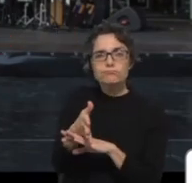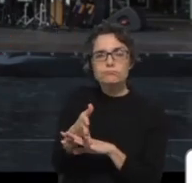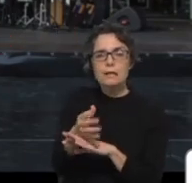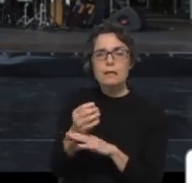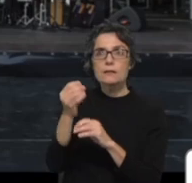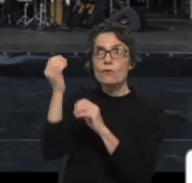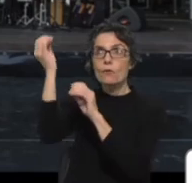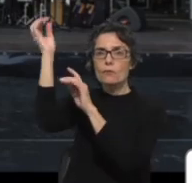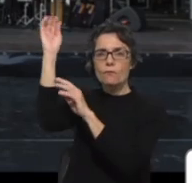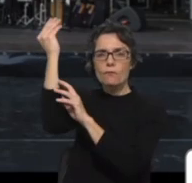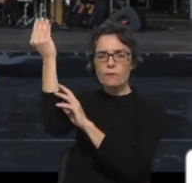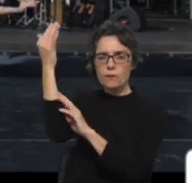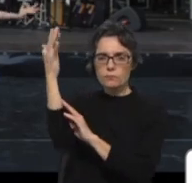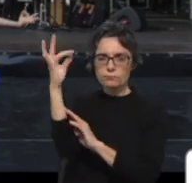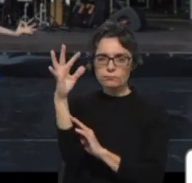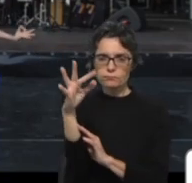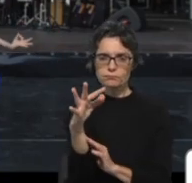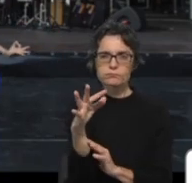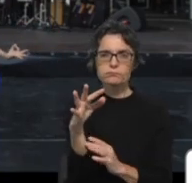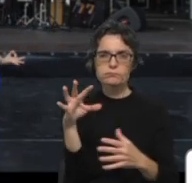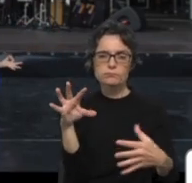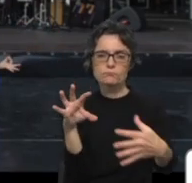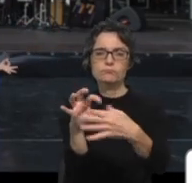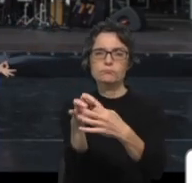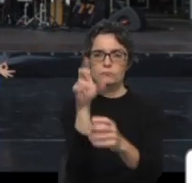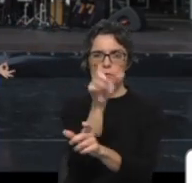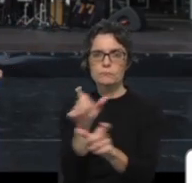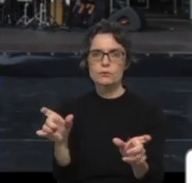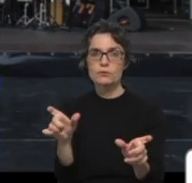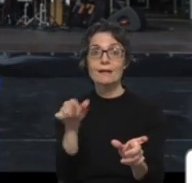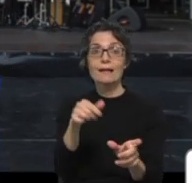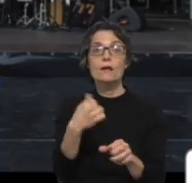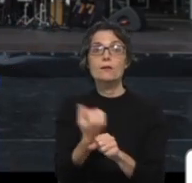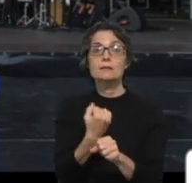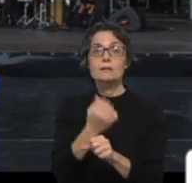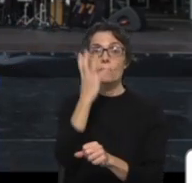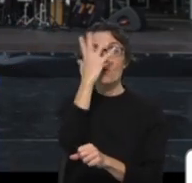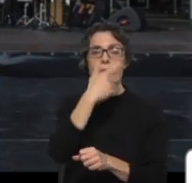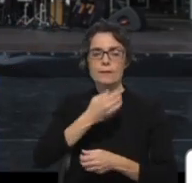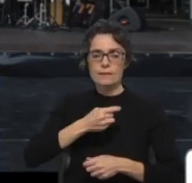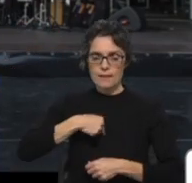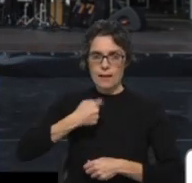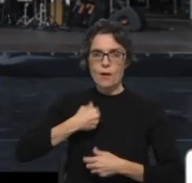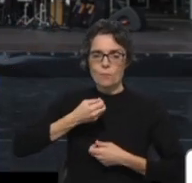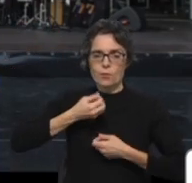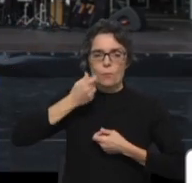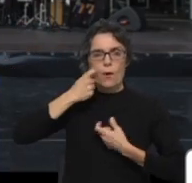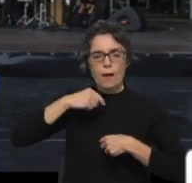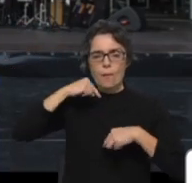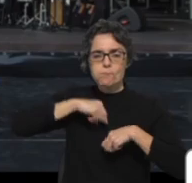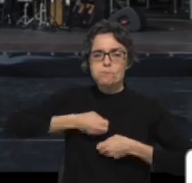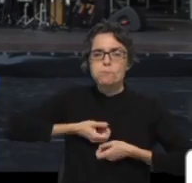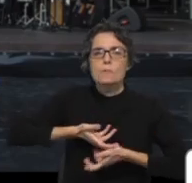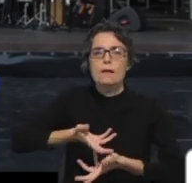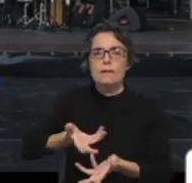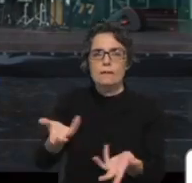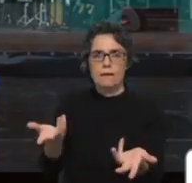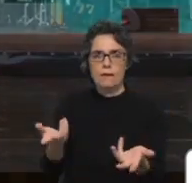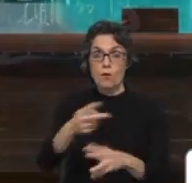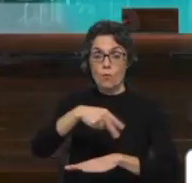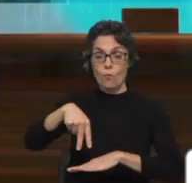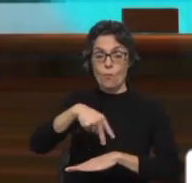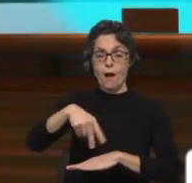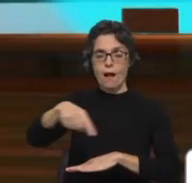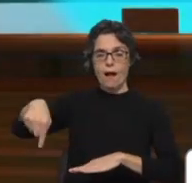deuses e humanos. É uma forma de serviço em que o artista se oferece a si próprio, de corpo e alma. O palco